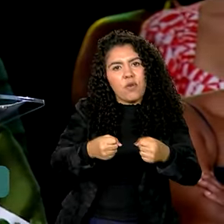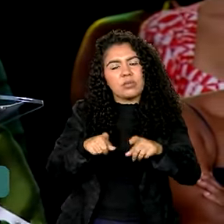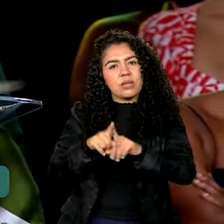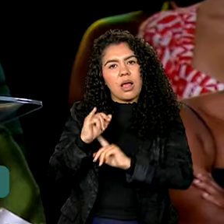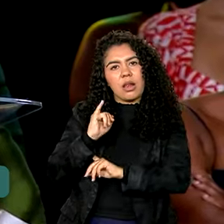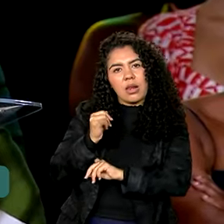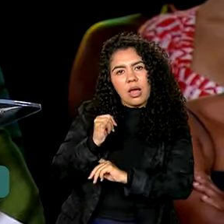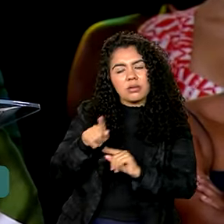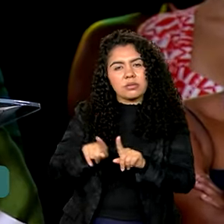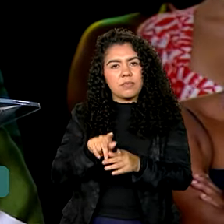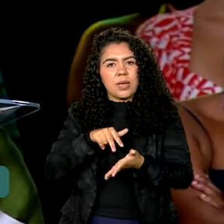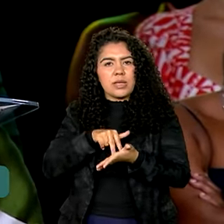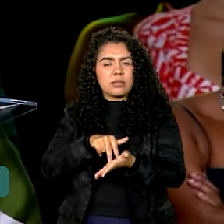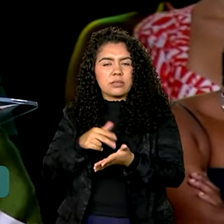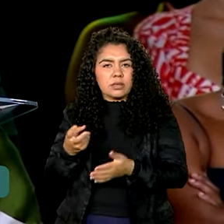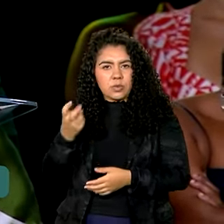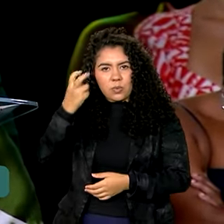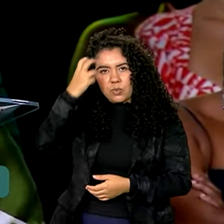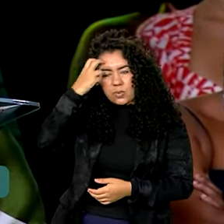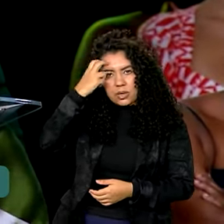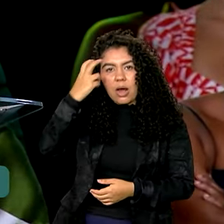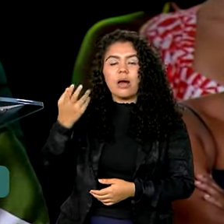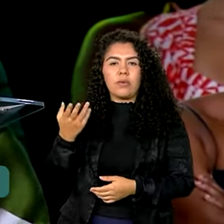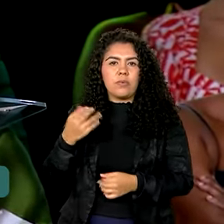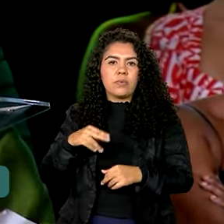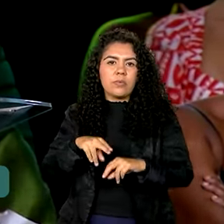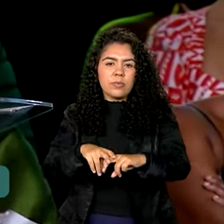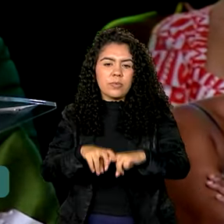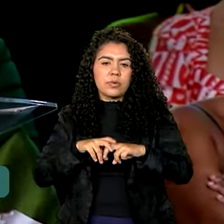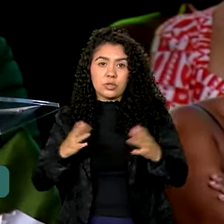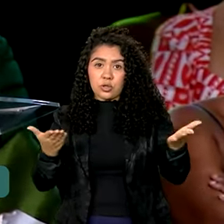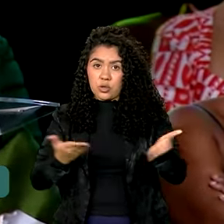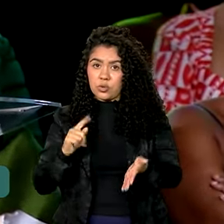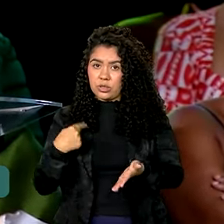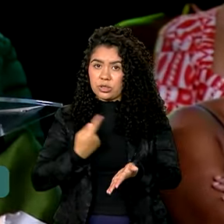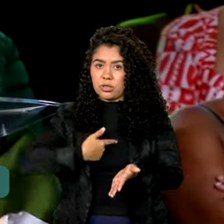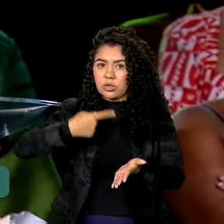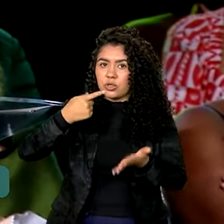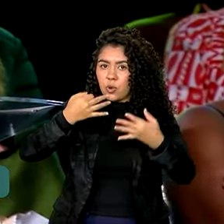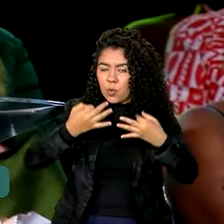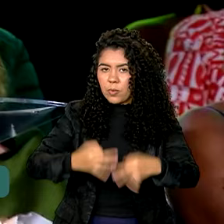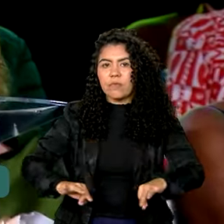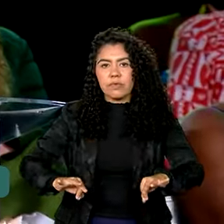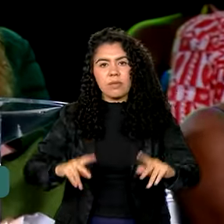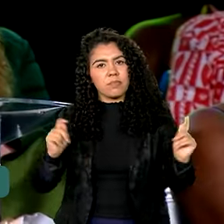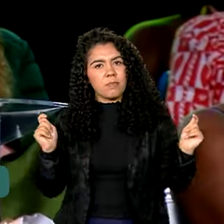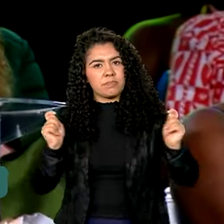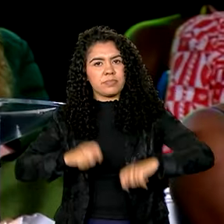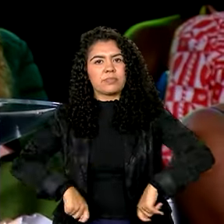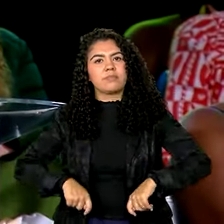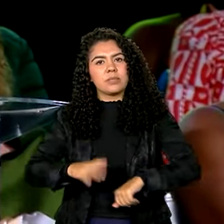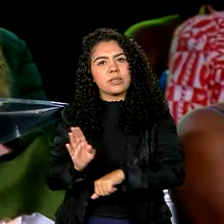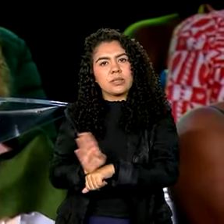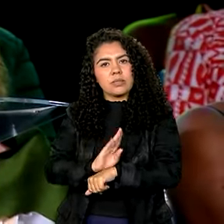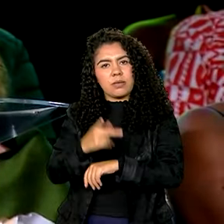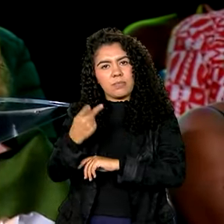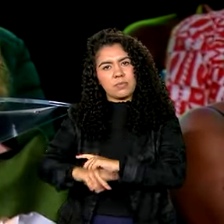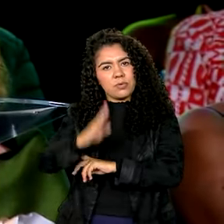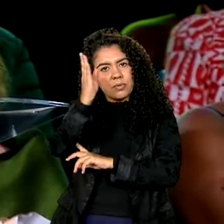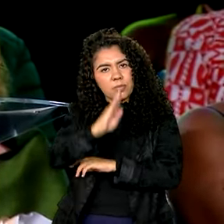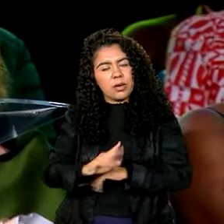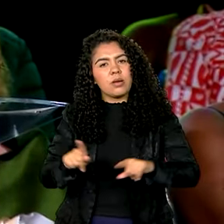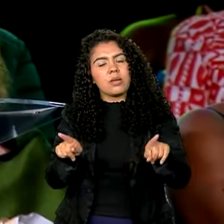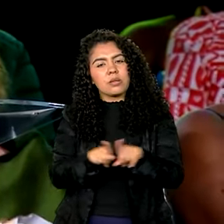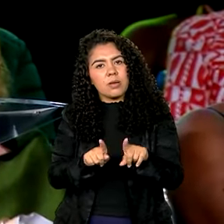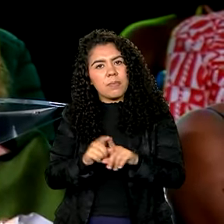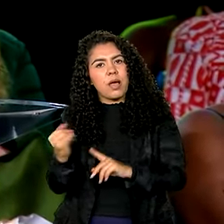e resistência cultural. Reafirmamos hoje a potência do nosso cinema e a importância das